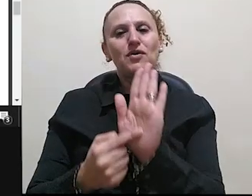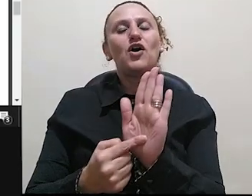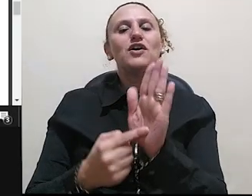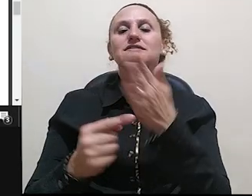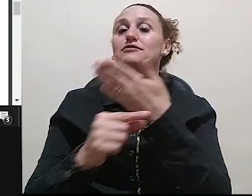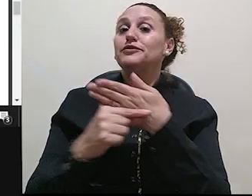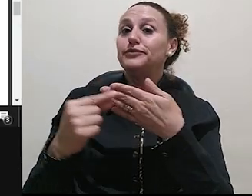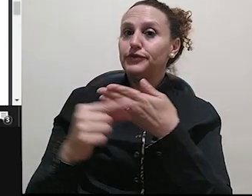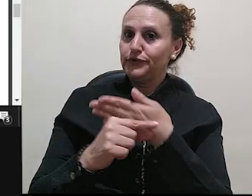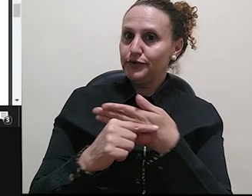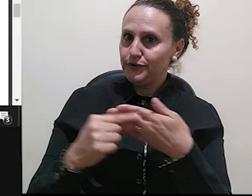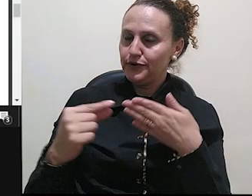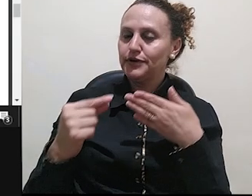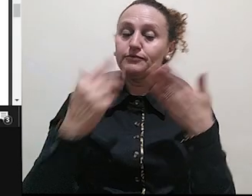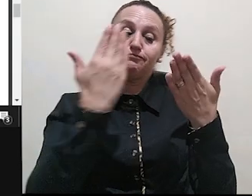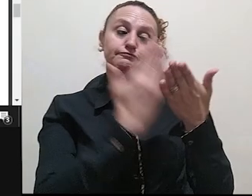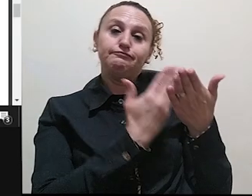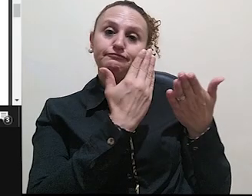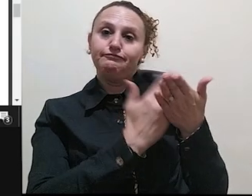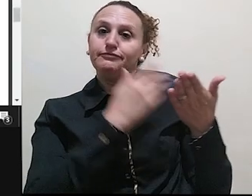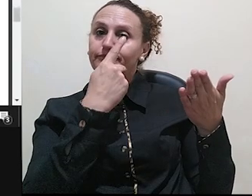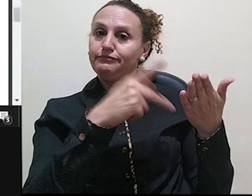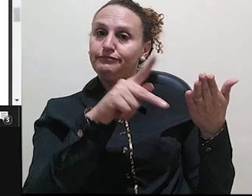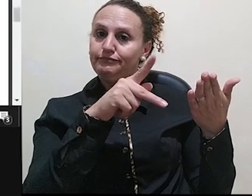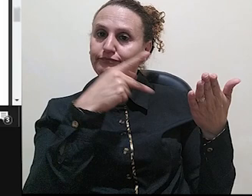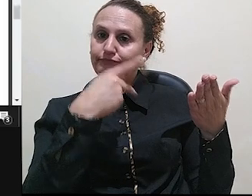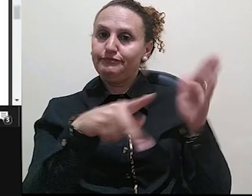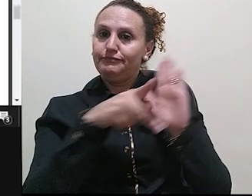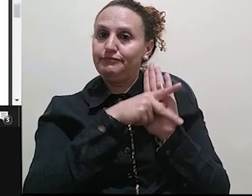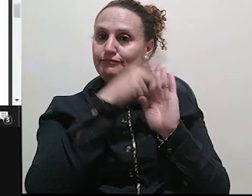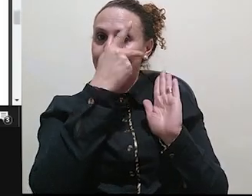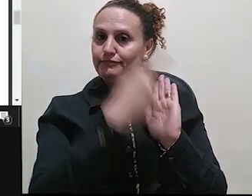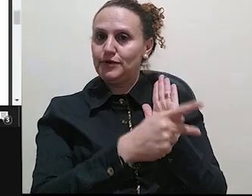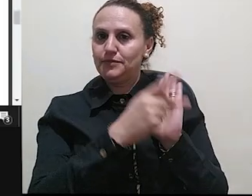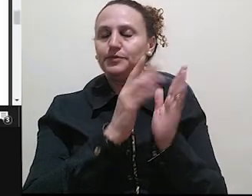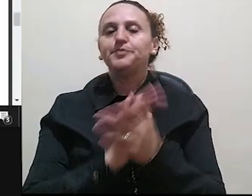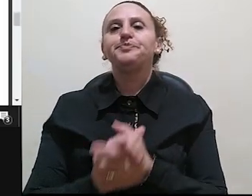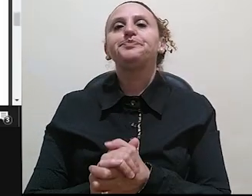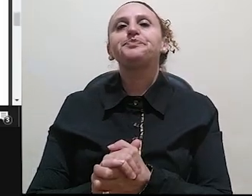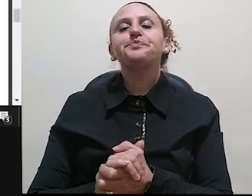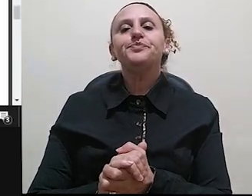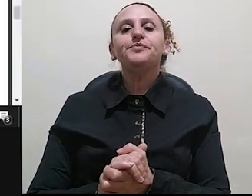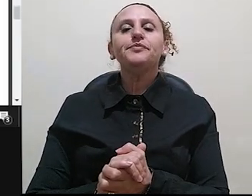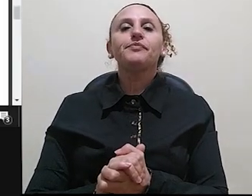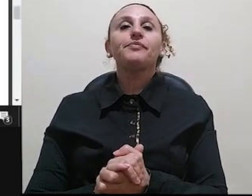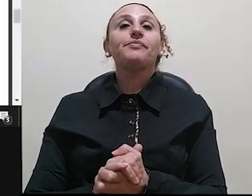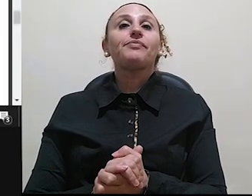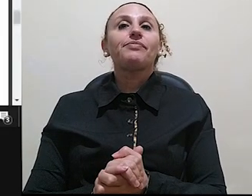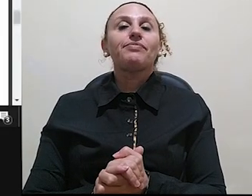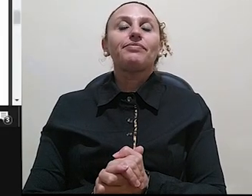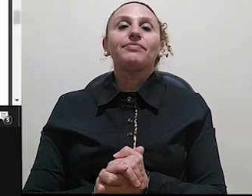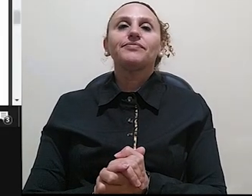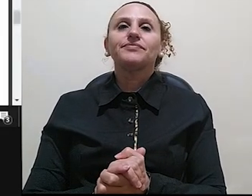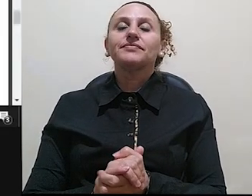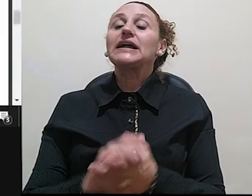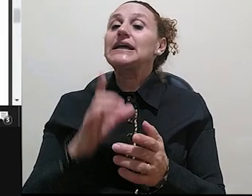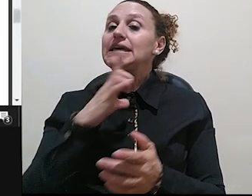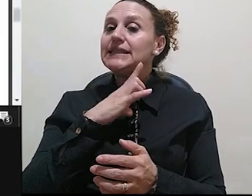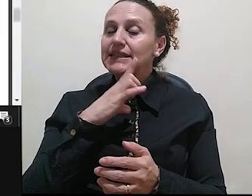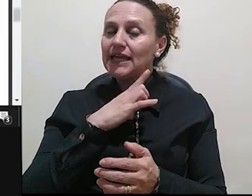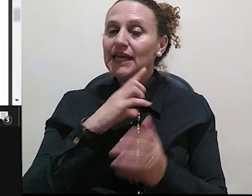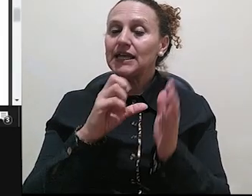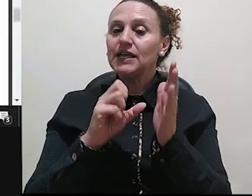falando do ponto de vista ainda dos autores. E aí chega no oitavo e último